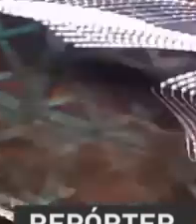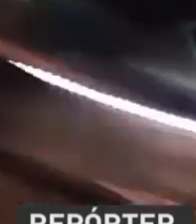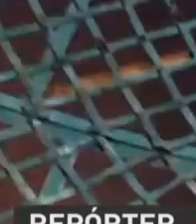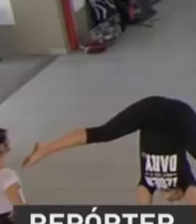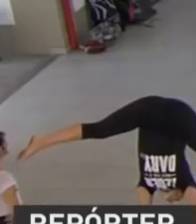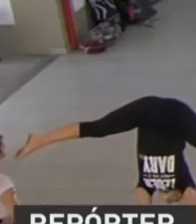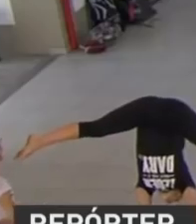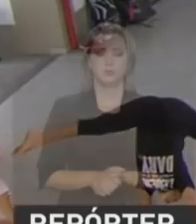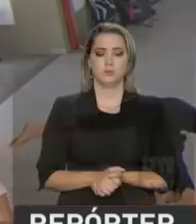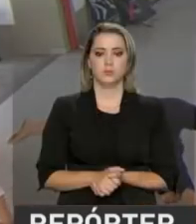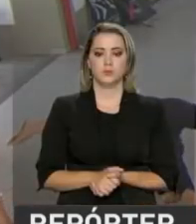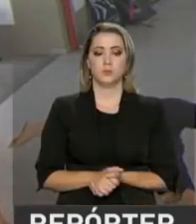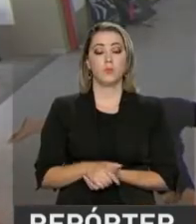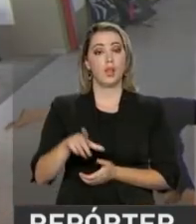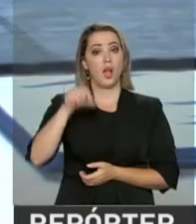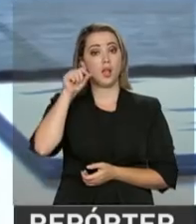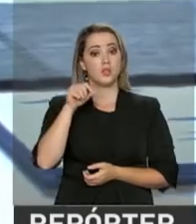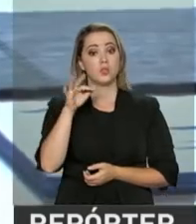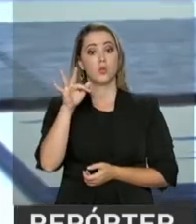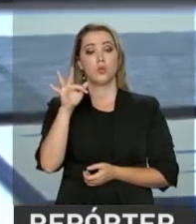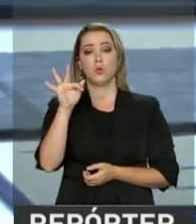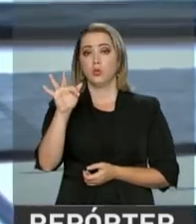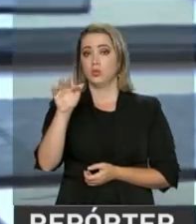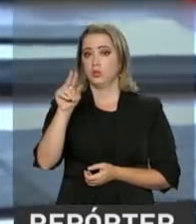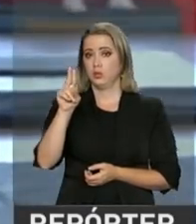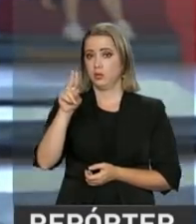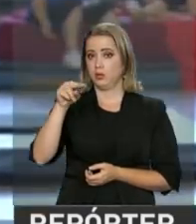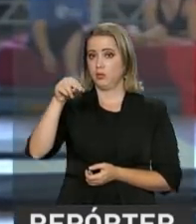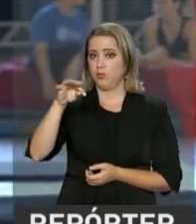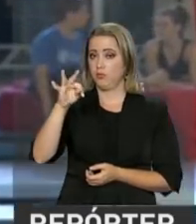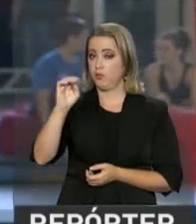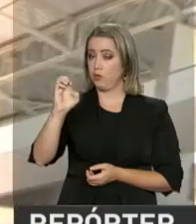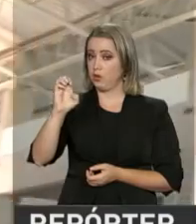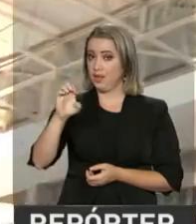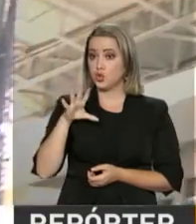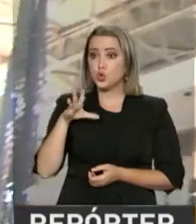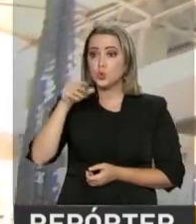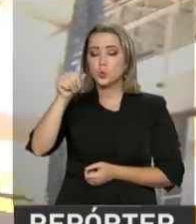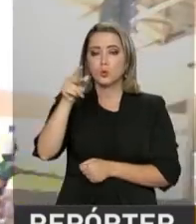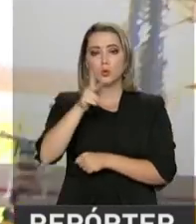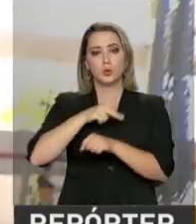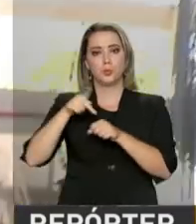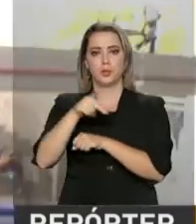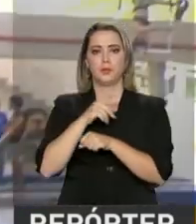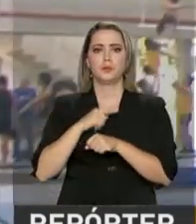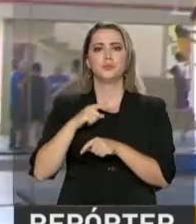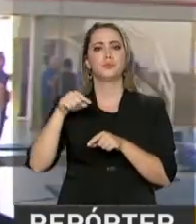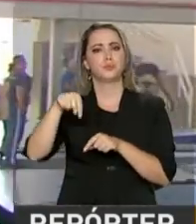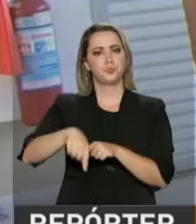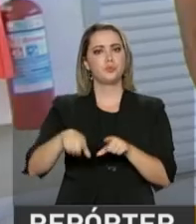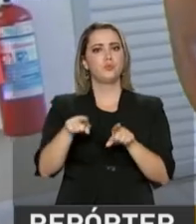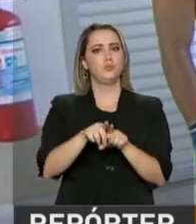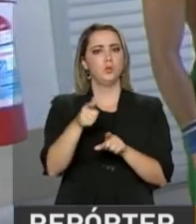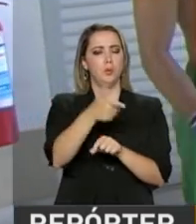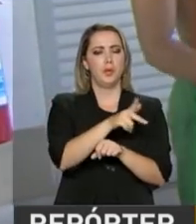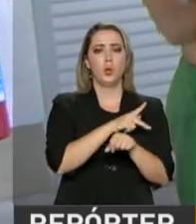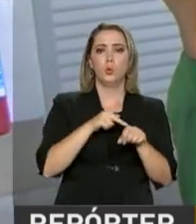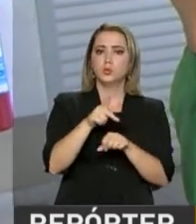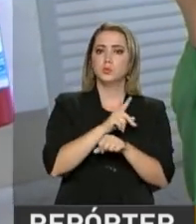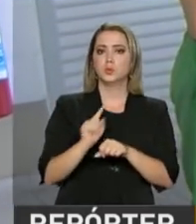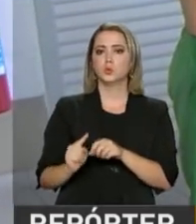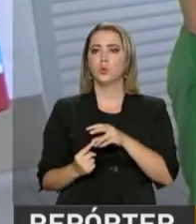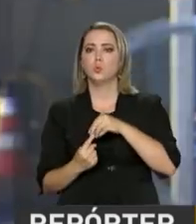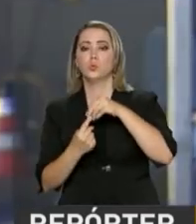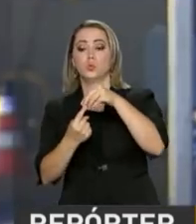A seleção da FUNARTE abrange todo o Brasil e também o público internacional. E o único pré